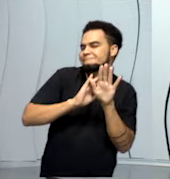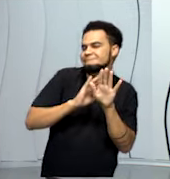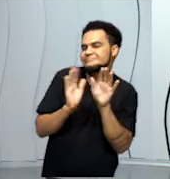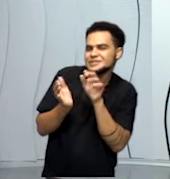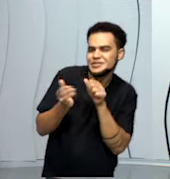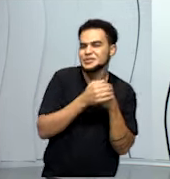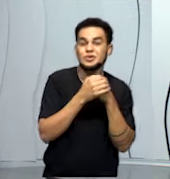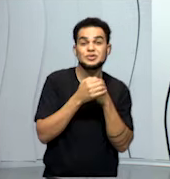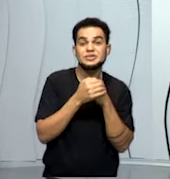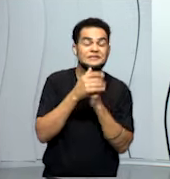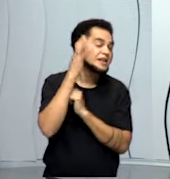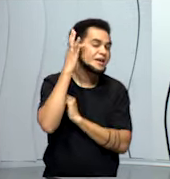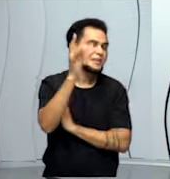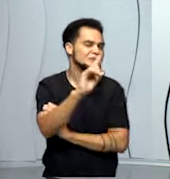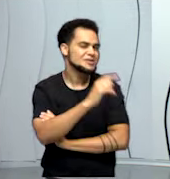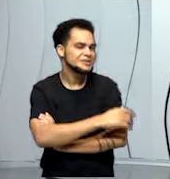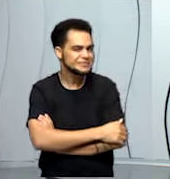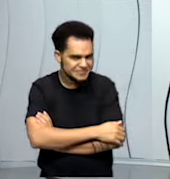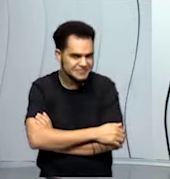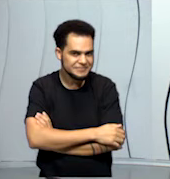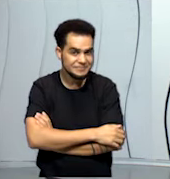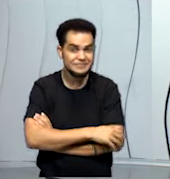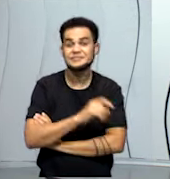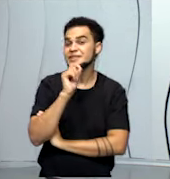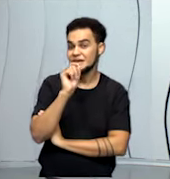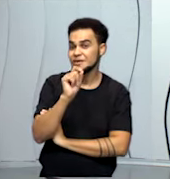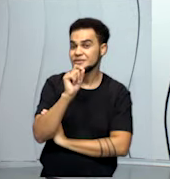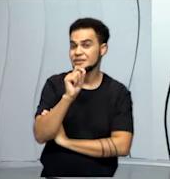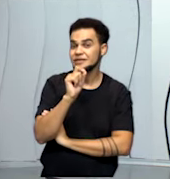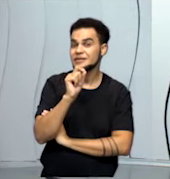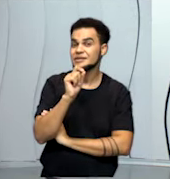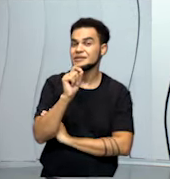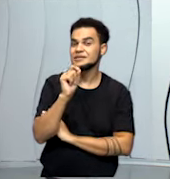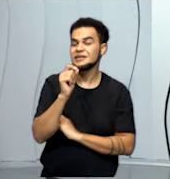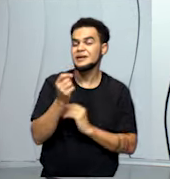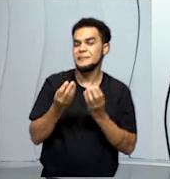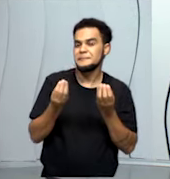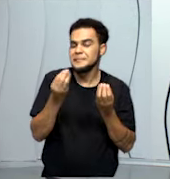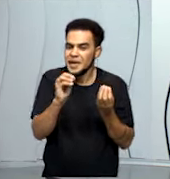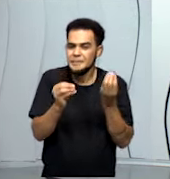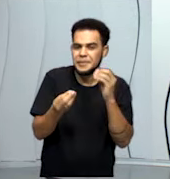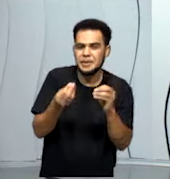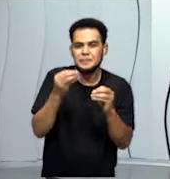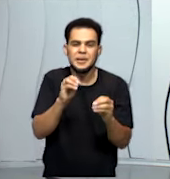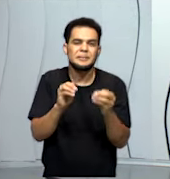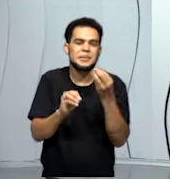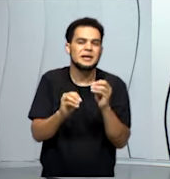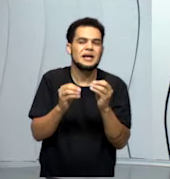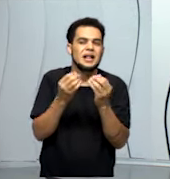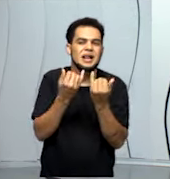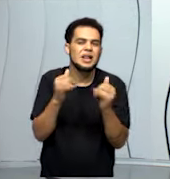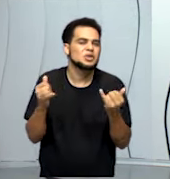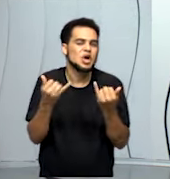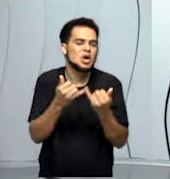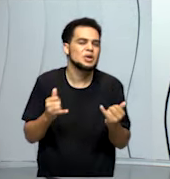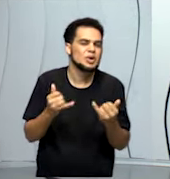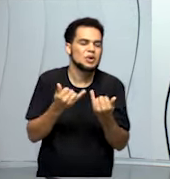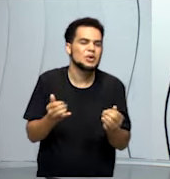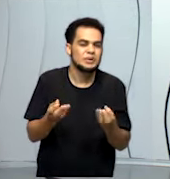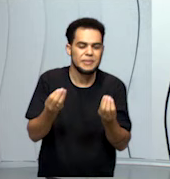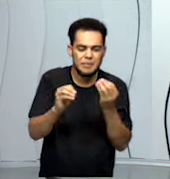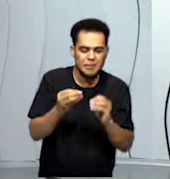produto que tem muita água virtual envolvida, e que a gente nem imagina, que são os